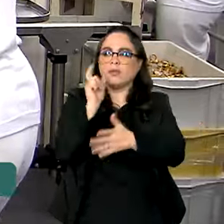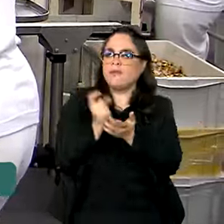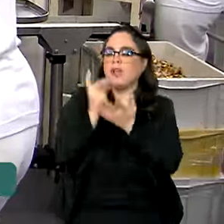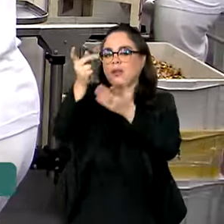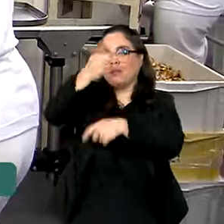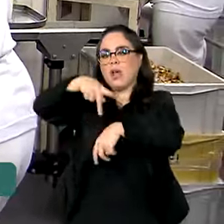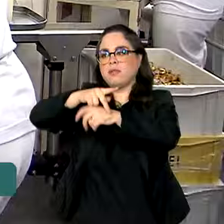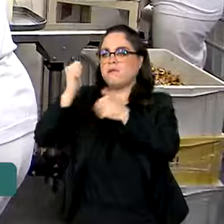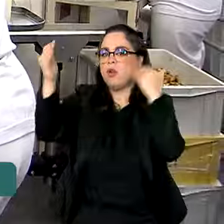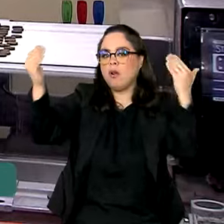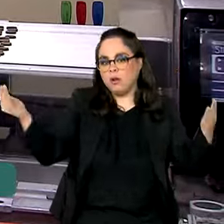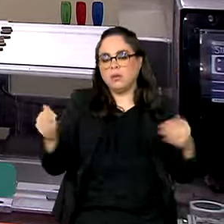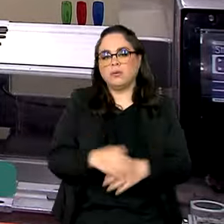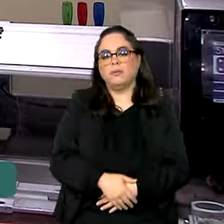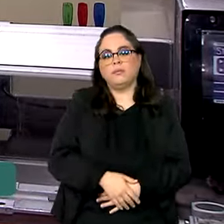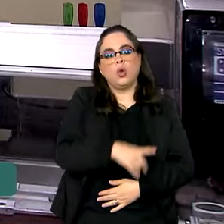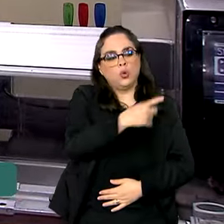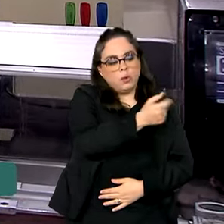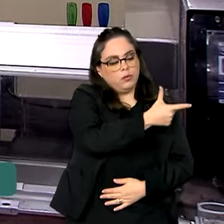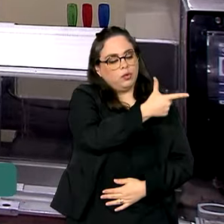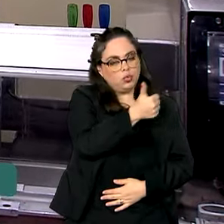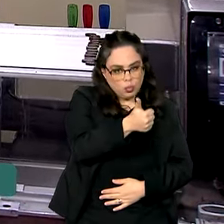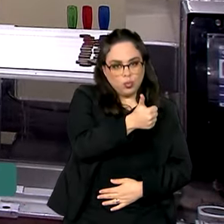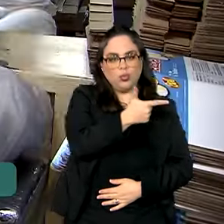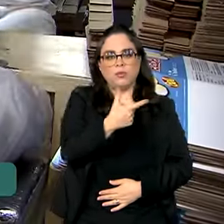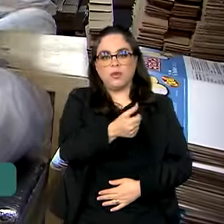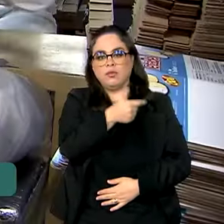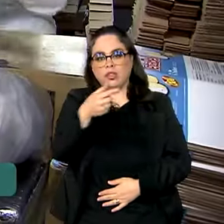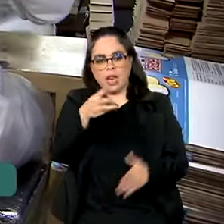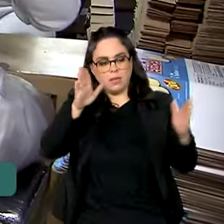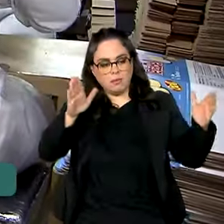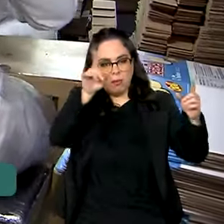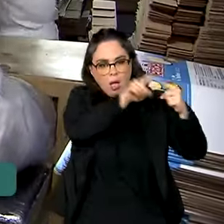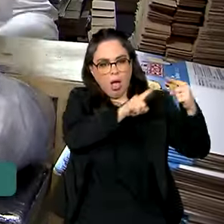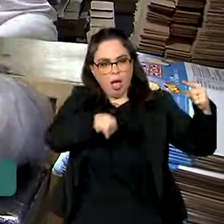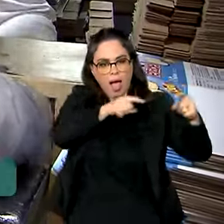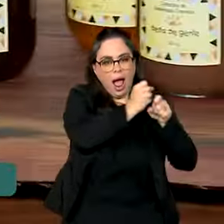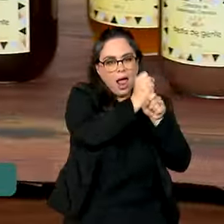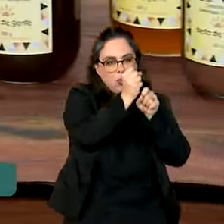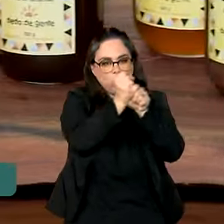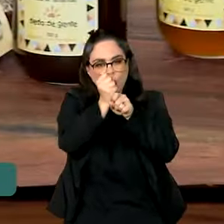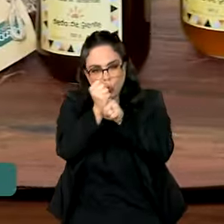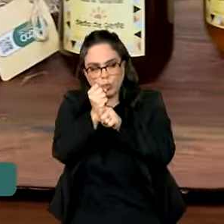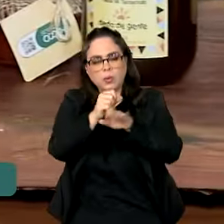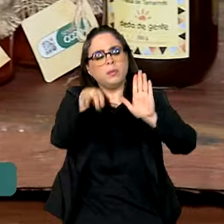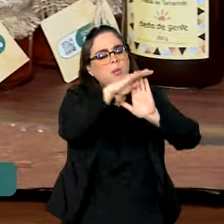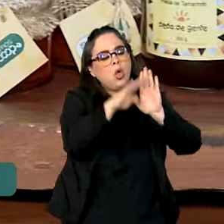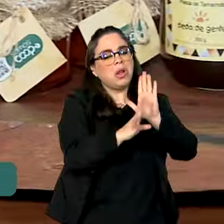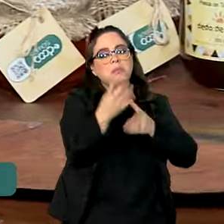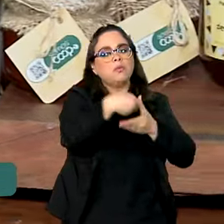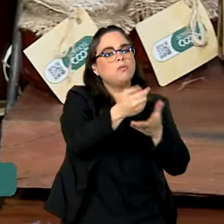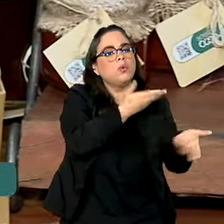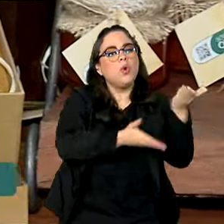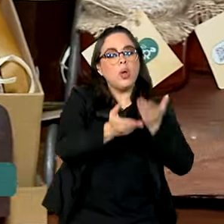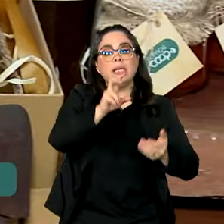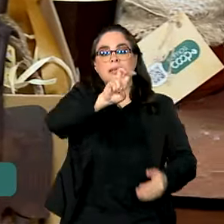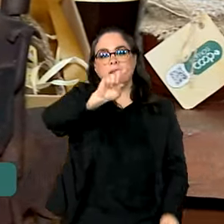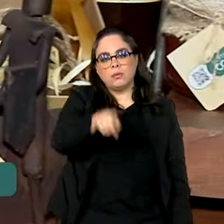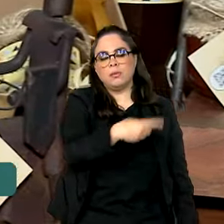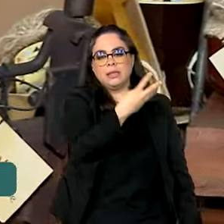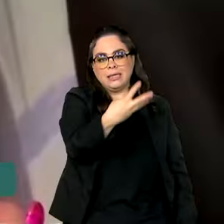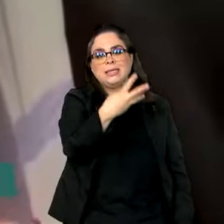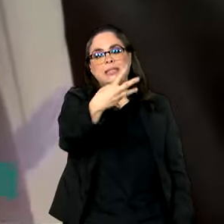Somente no ciclo entre 2021 e 2023, o programa atendeu 5.334